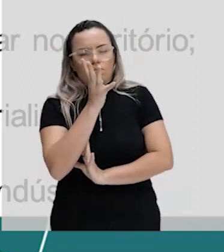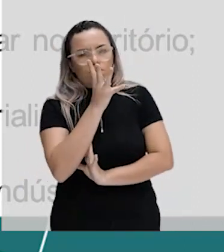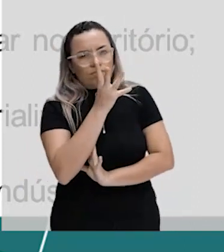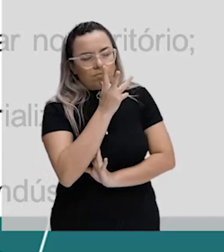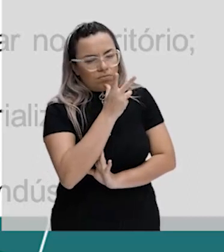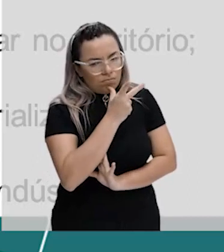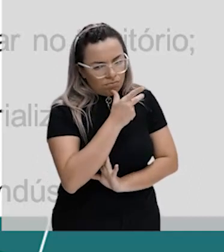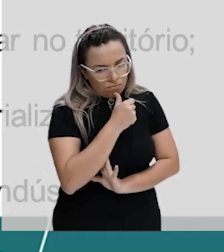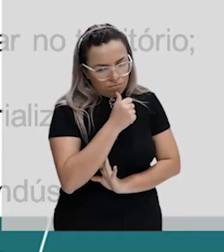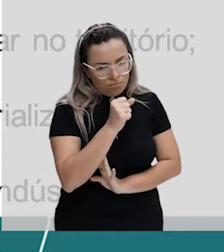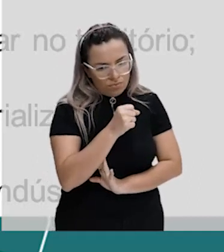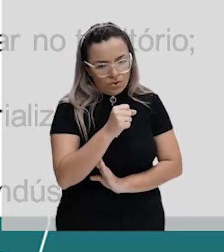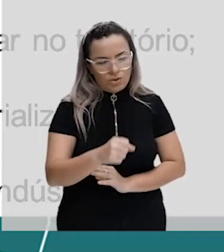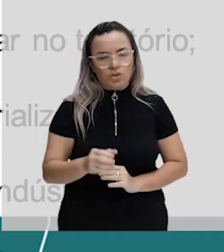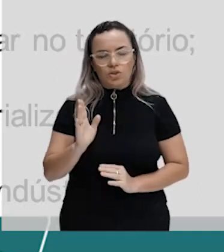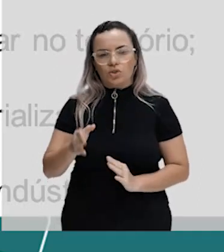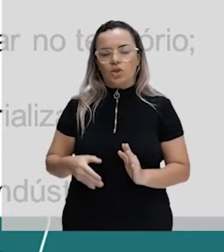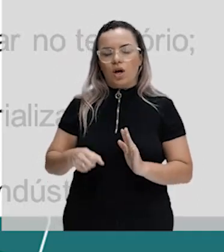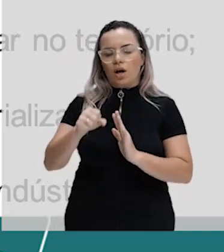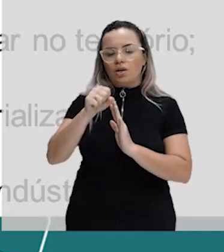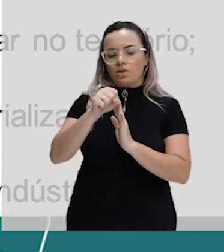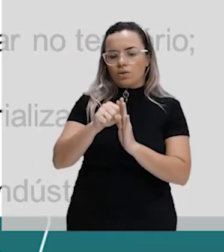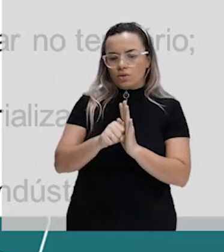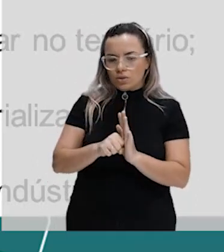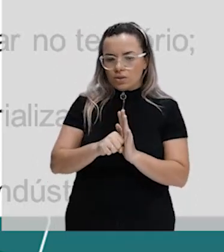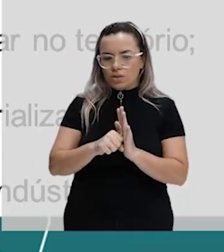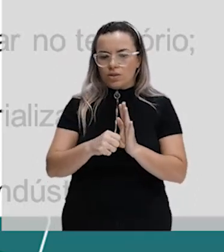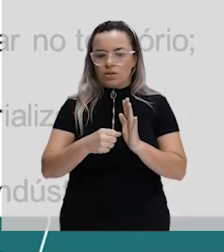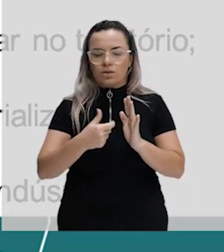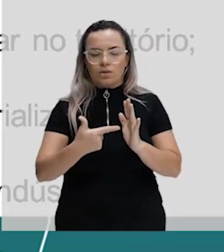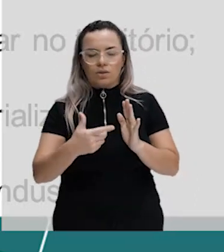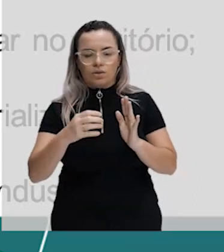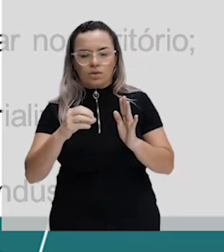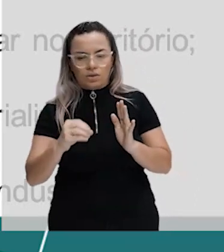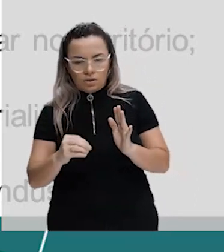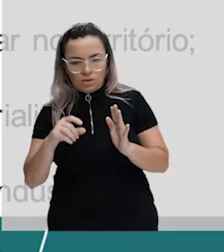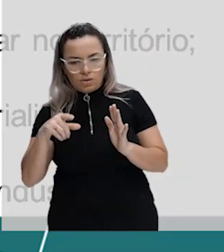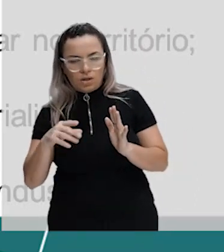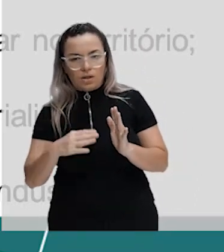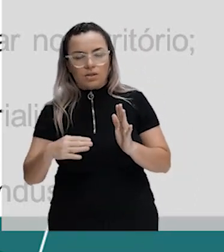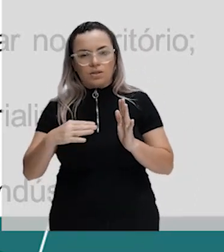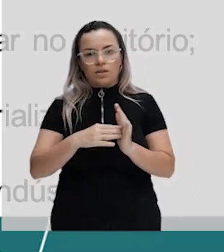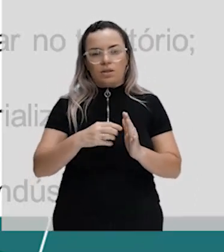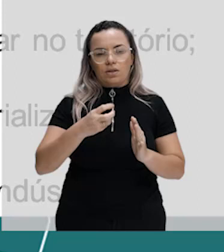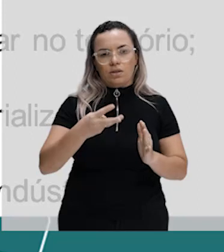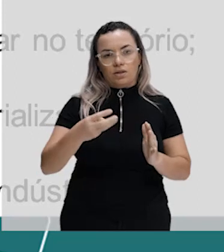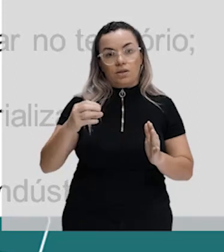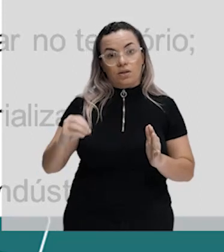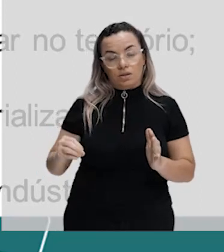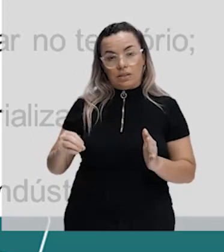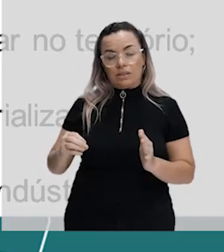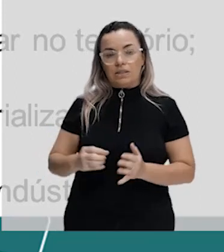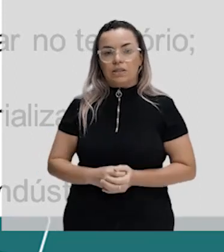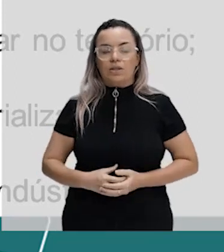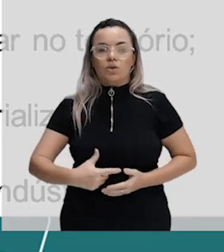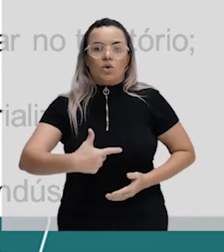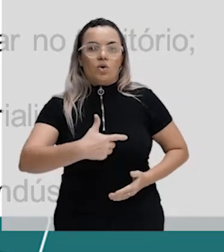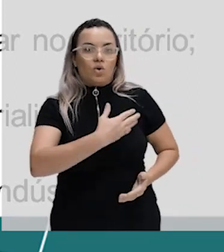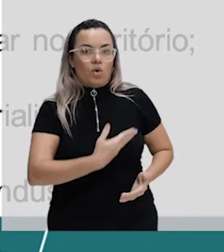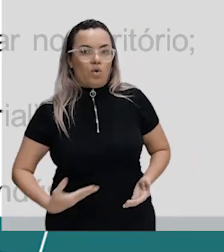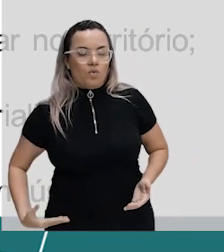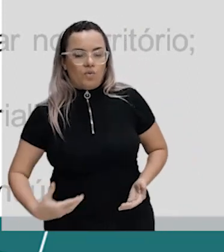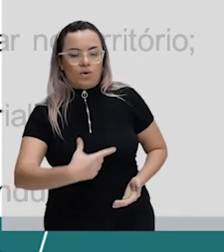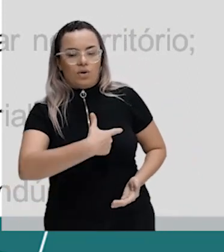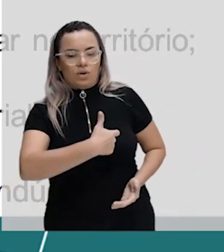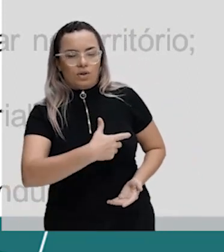consolida, já no século XX, a partir de 1920 para 1930, na era Vargas. Enquanto, por exemplo, a Europa